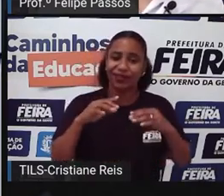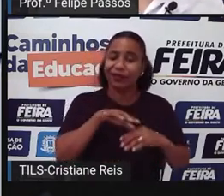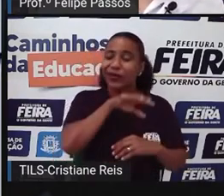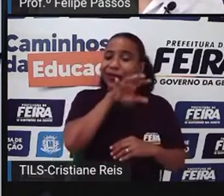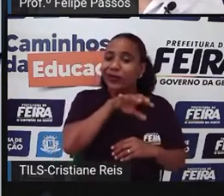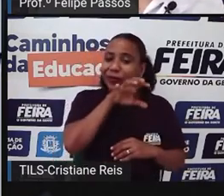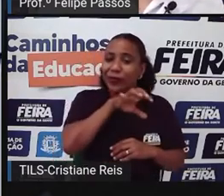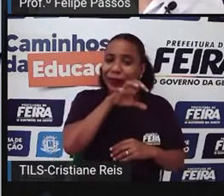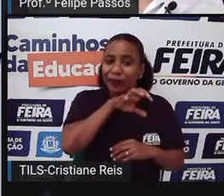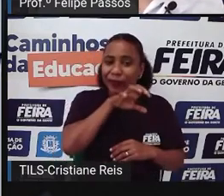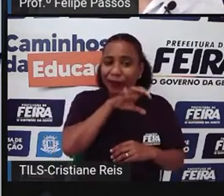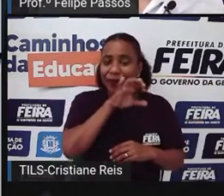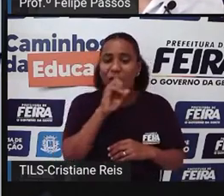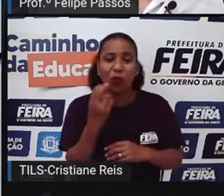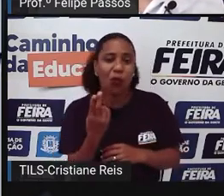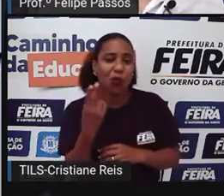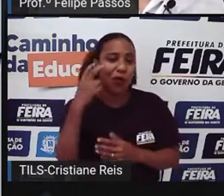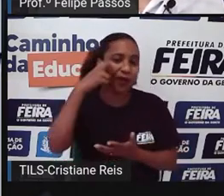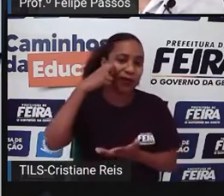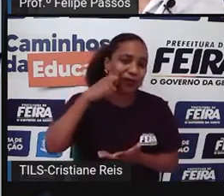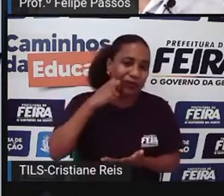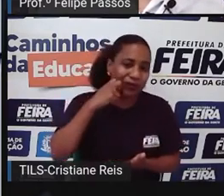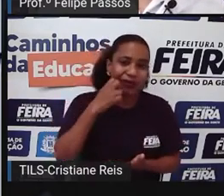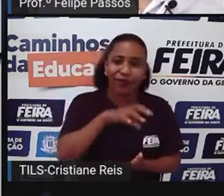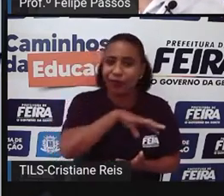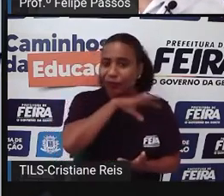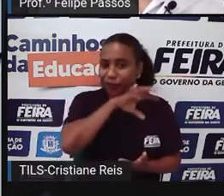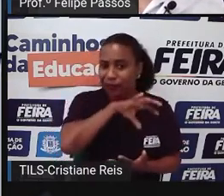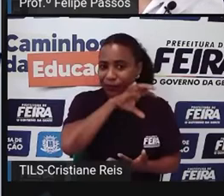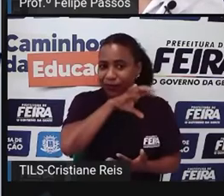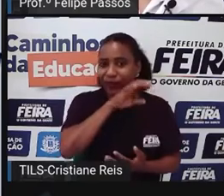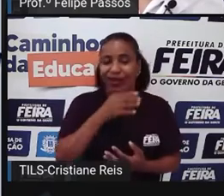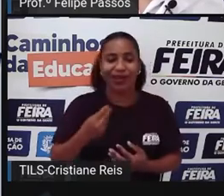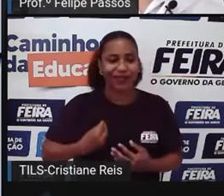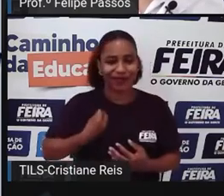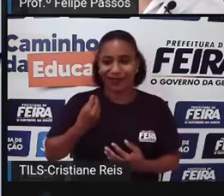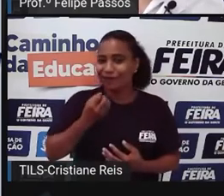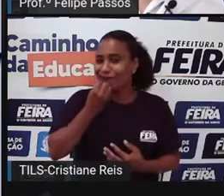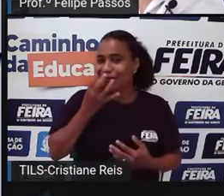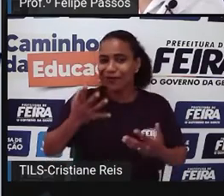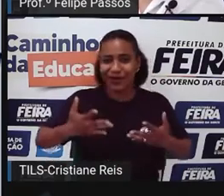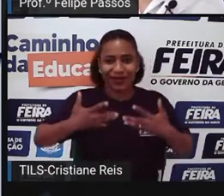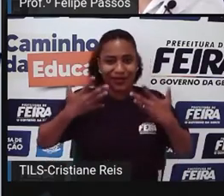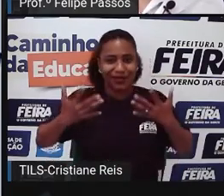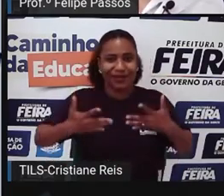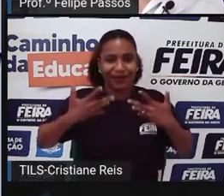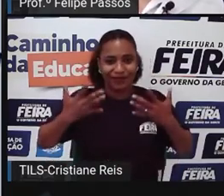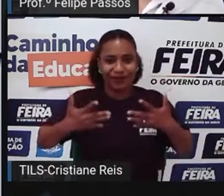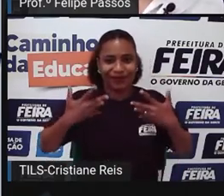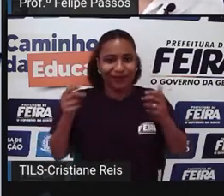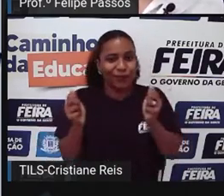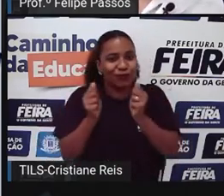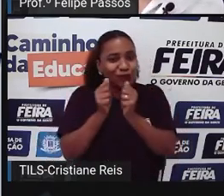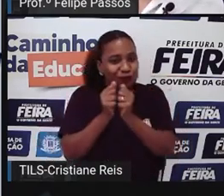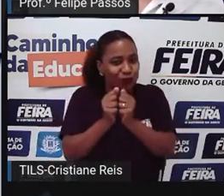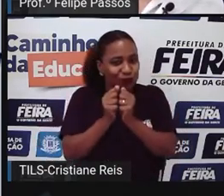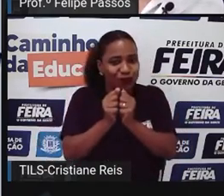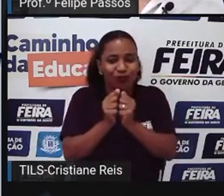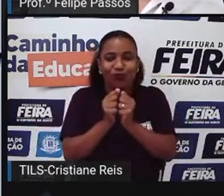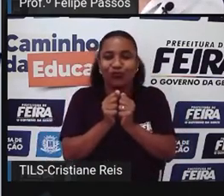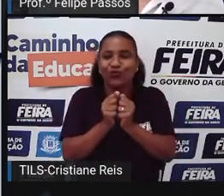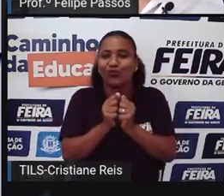Ou que adotaram um animal Durante esse período Elas vivem muito melhor É uma companhia A